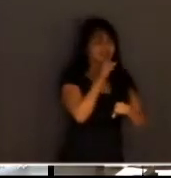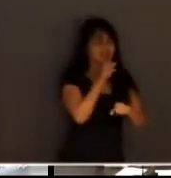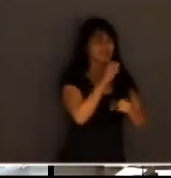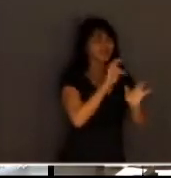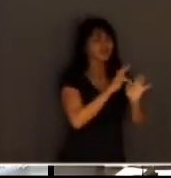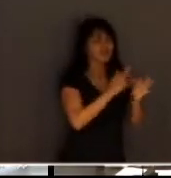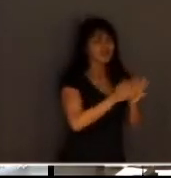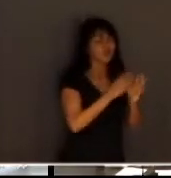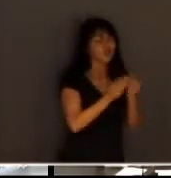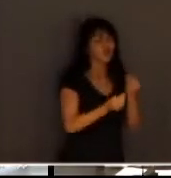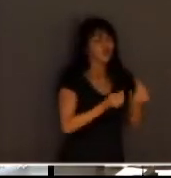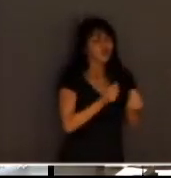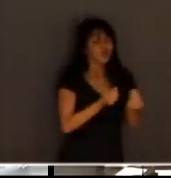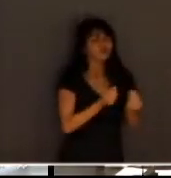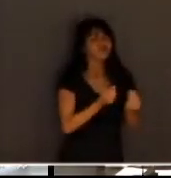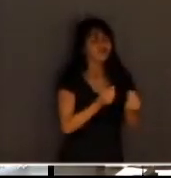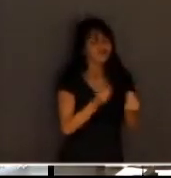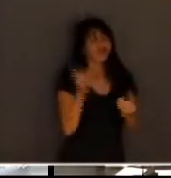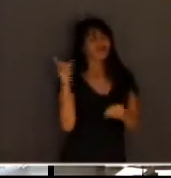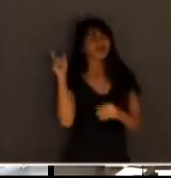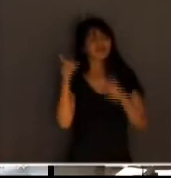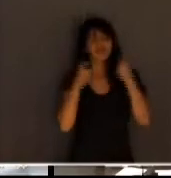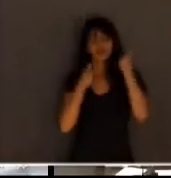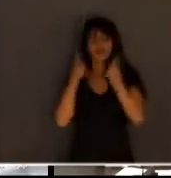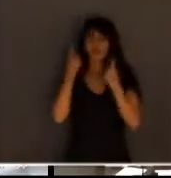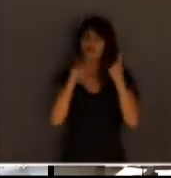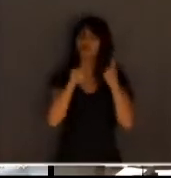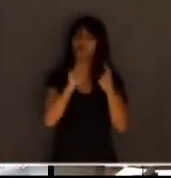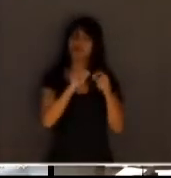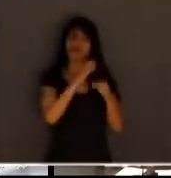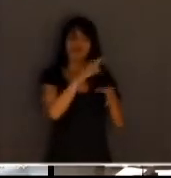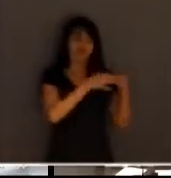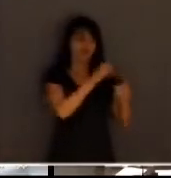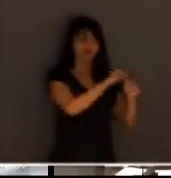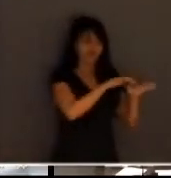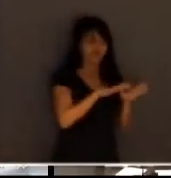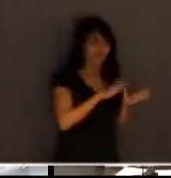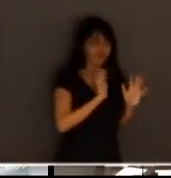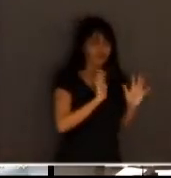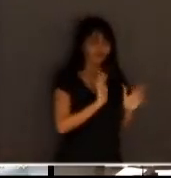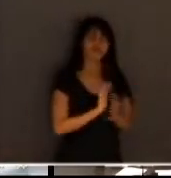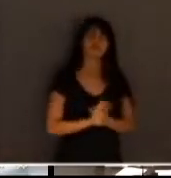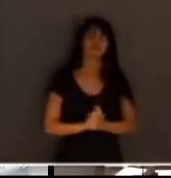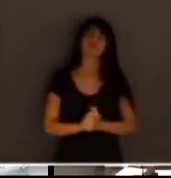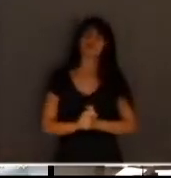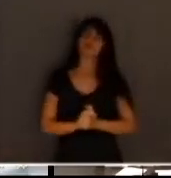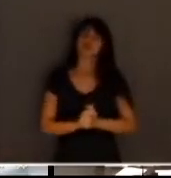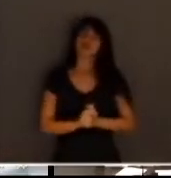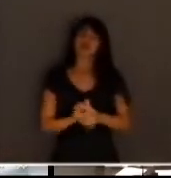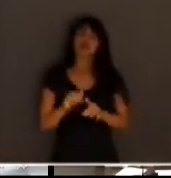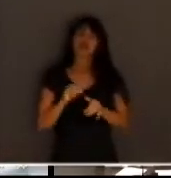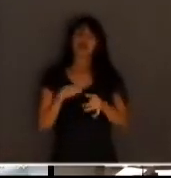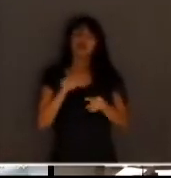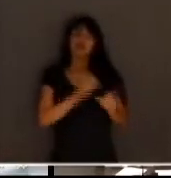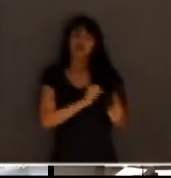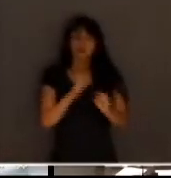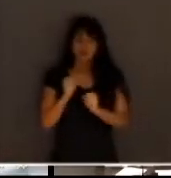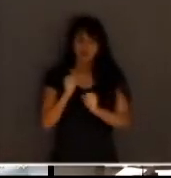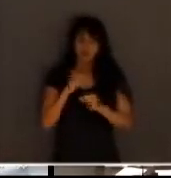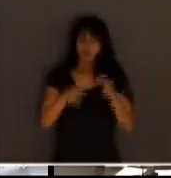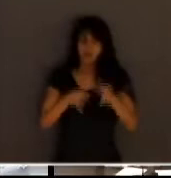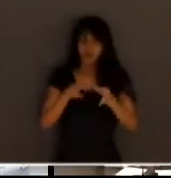preocupa em toda essa questão é o jurado, naturalmente. Tem. O Poder Judiciário já deu o seu jeitinho.